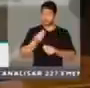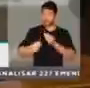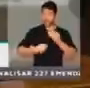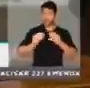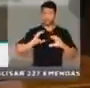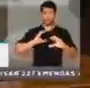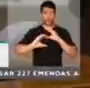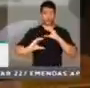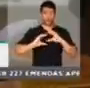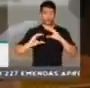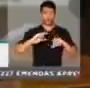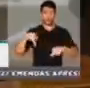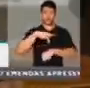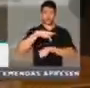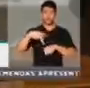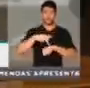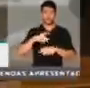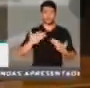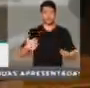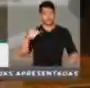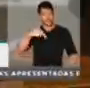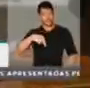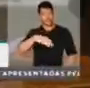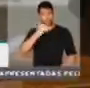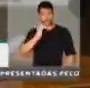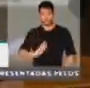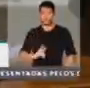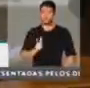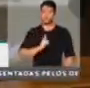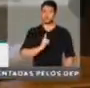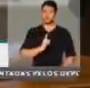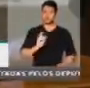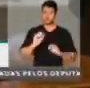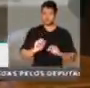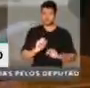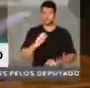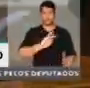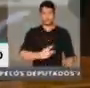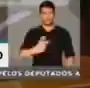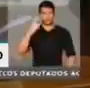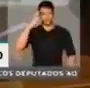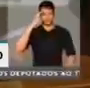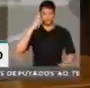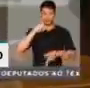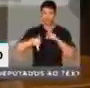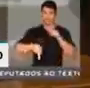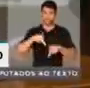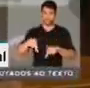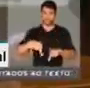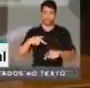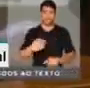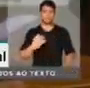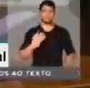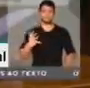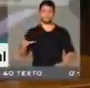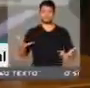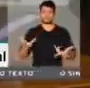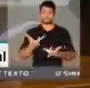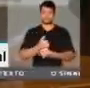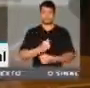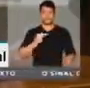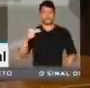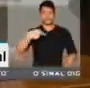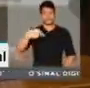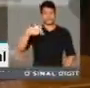povo. E no Brasil a nossa cultura popular é muito rica e deve ser valorizada, especialmente aqui no Parlamento. Lá no meu